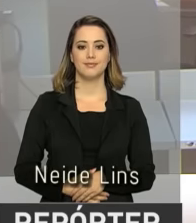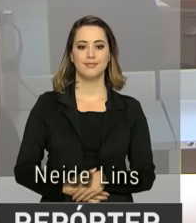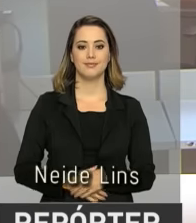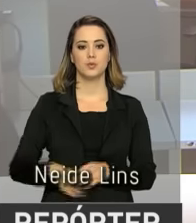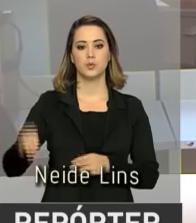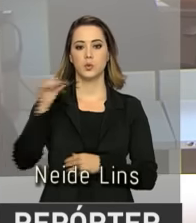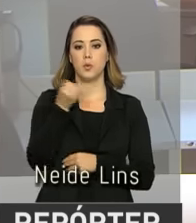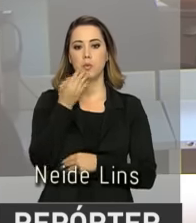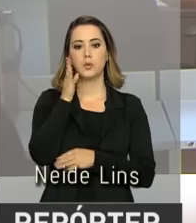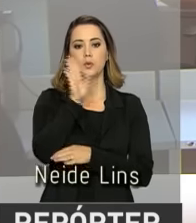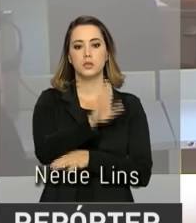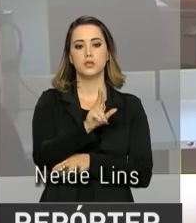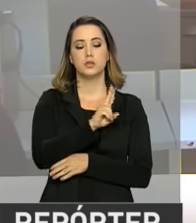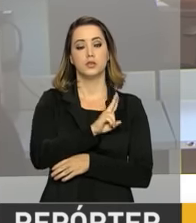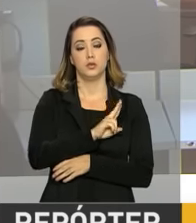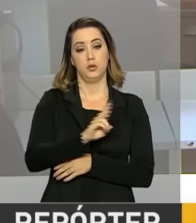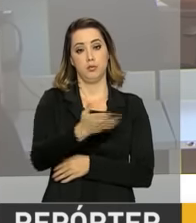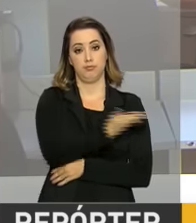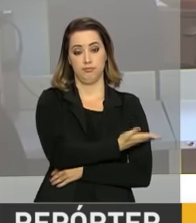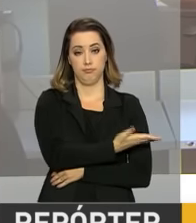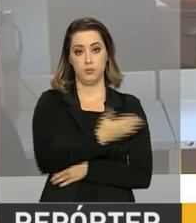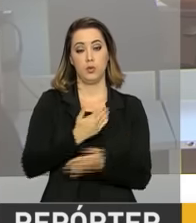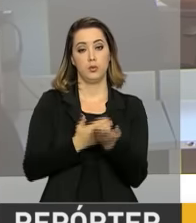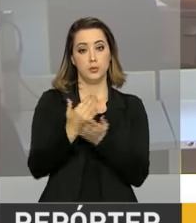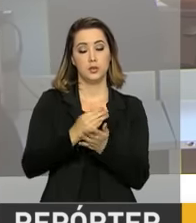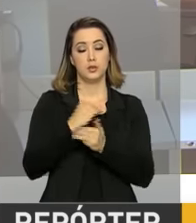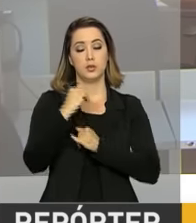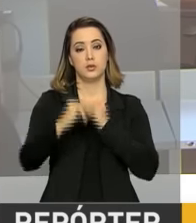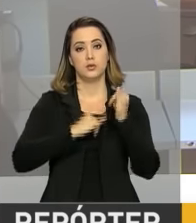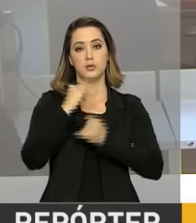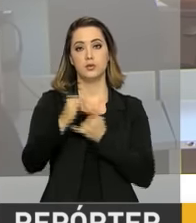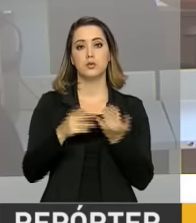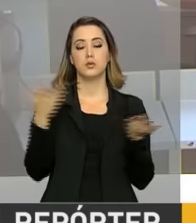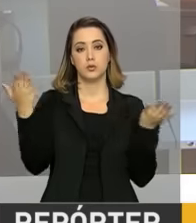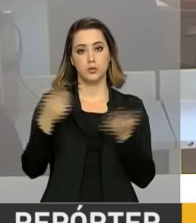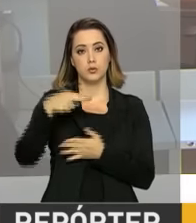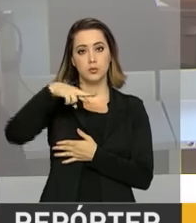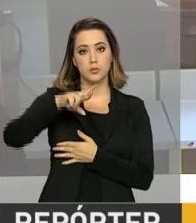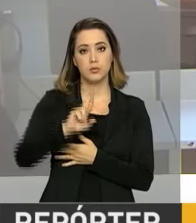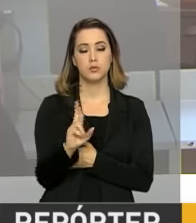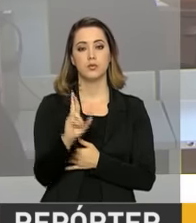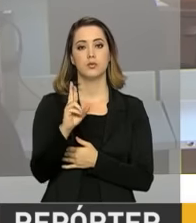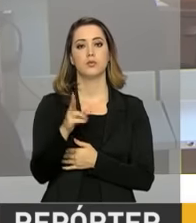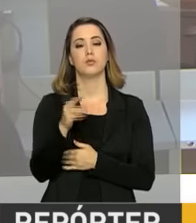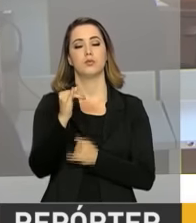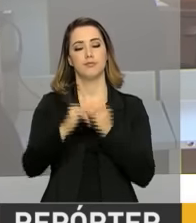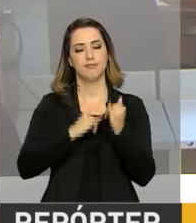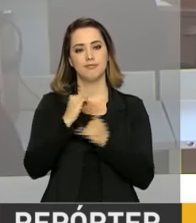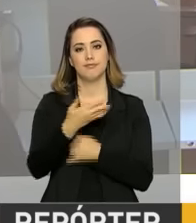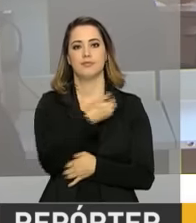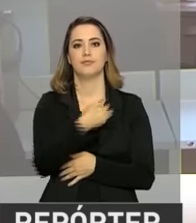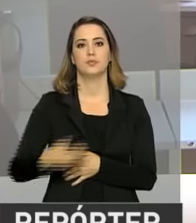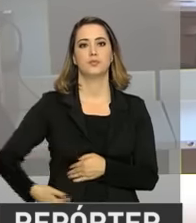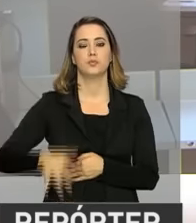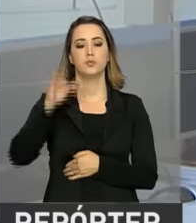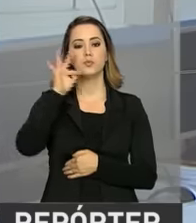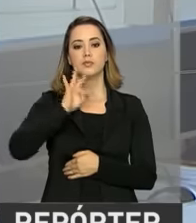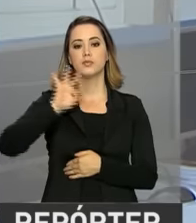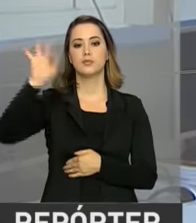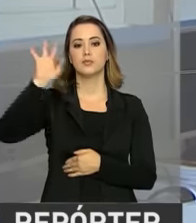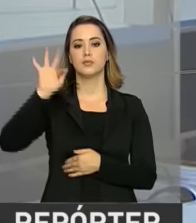Olá, boa tarde, eu sou José Luiz Filho e a partir de agora trago para você aqui no Repórter NBR as notícias do governo federal.